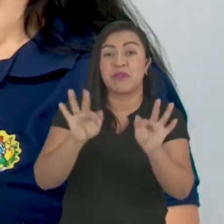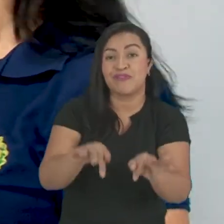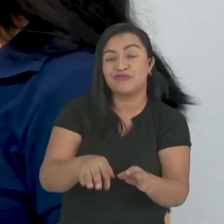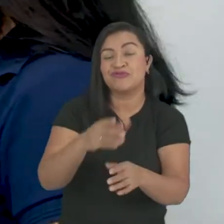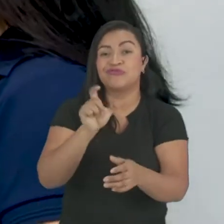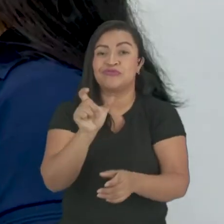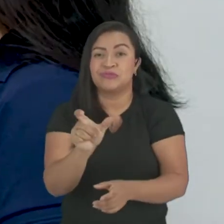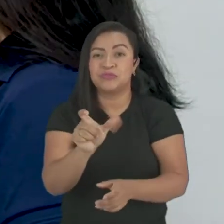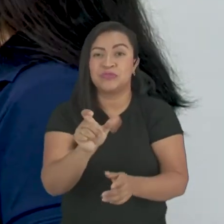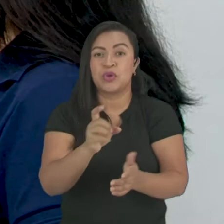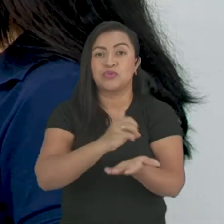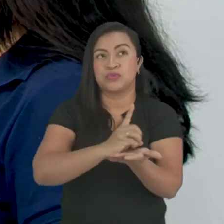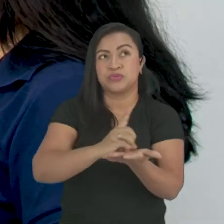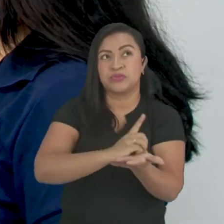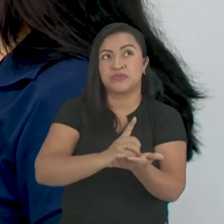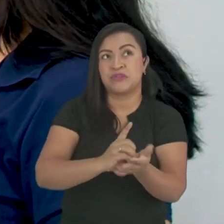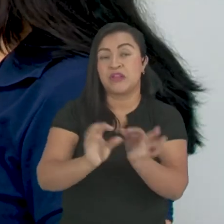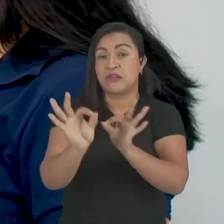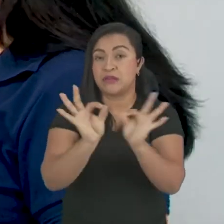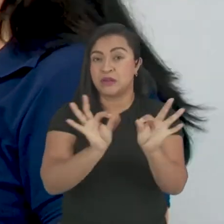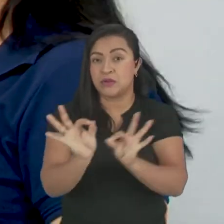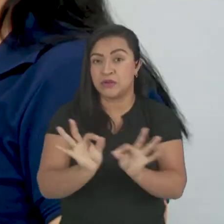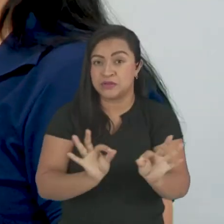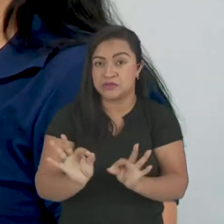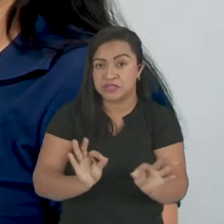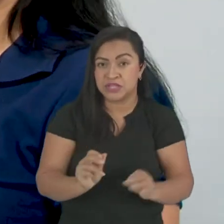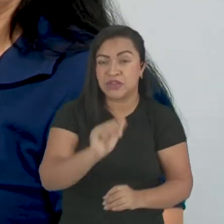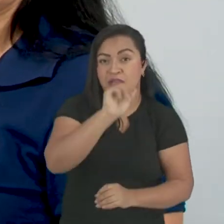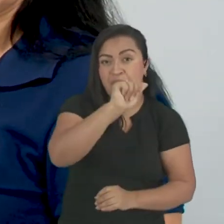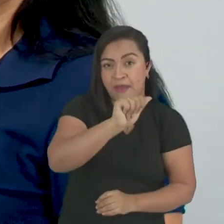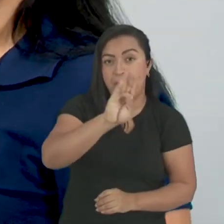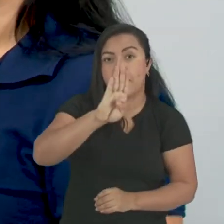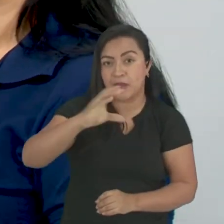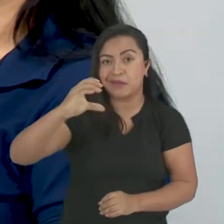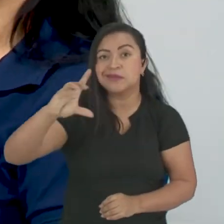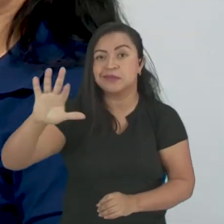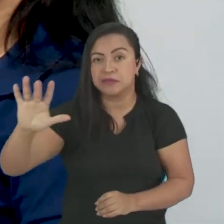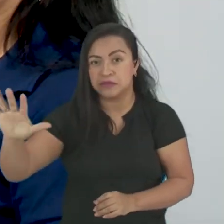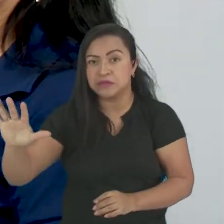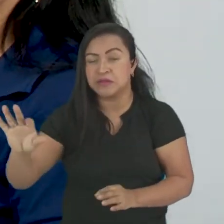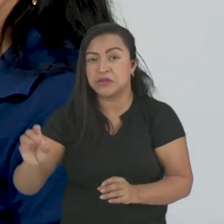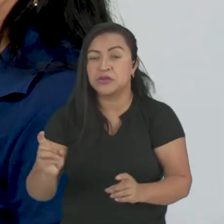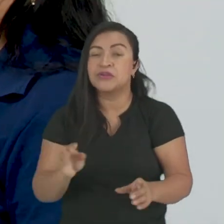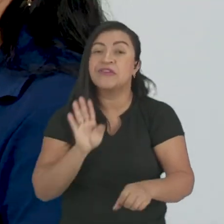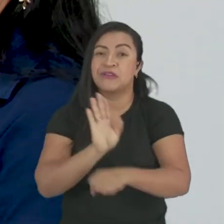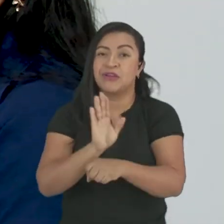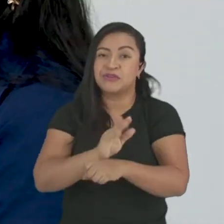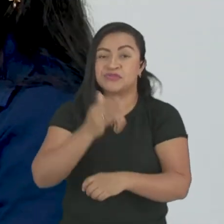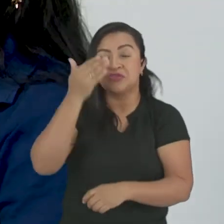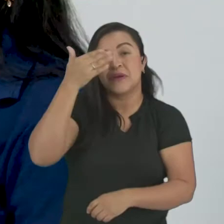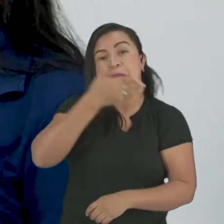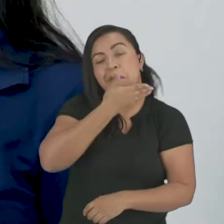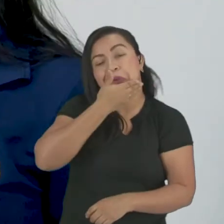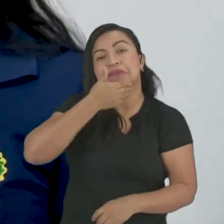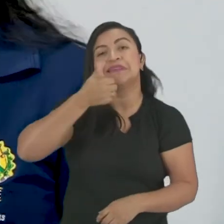do dicionário. Além dele estar organizado em ordem alfabética, que me ajuda também a localizar mais rápido. Vamos acompanhar até ali um